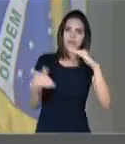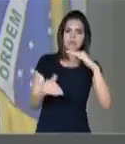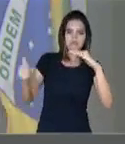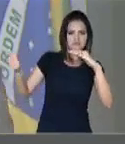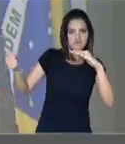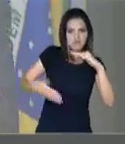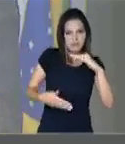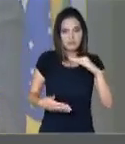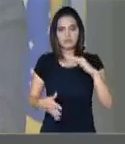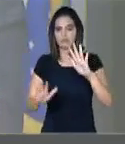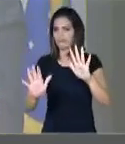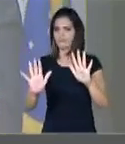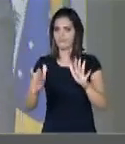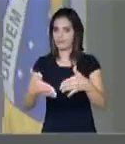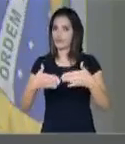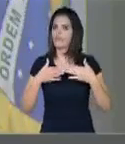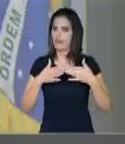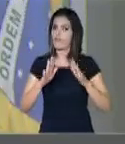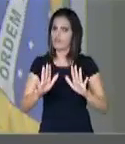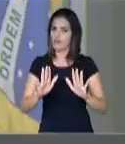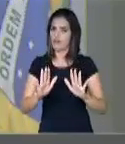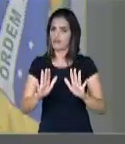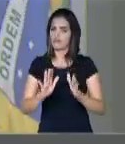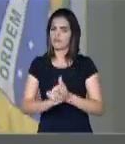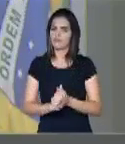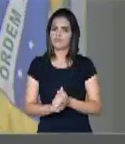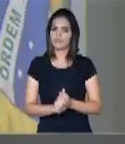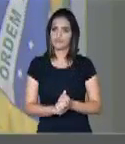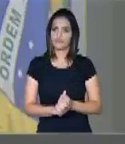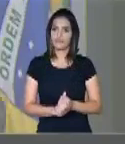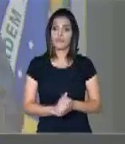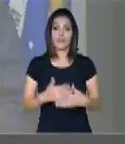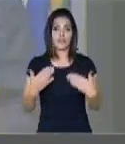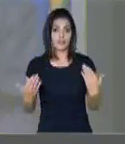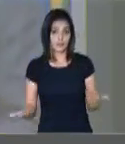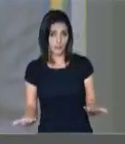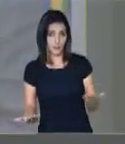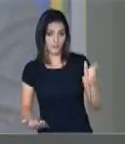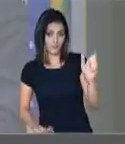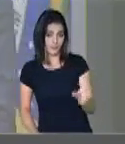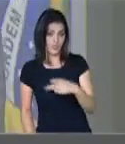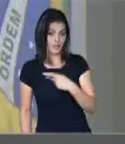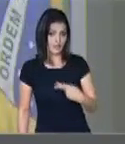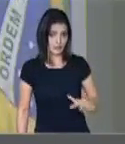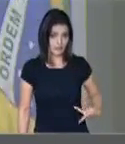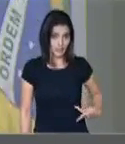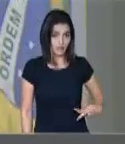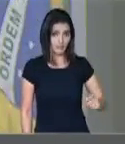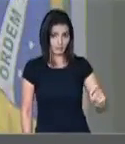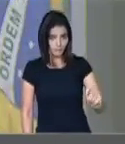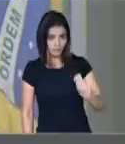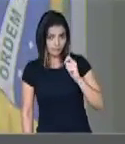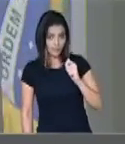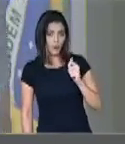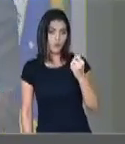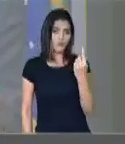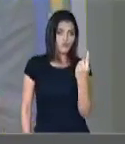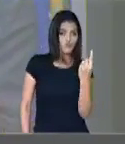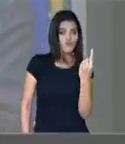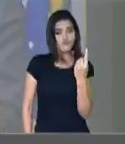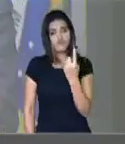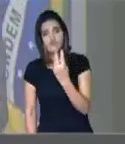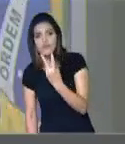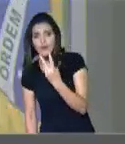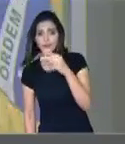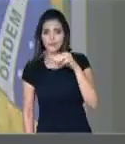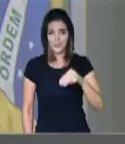nível, e a este ponto, Sr. Presidente, com a sua aquiescência, de mais um ou dois minutos, no